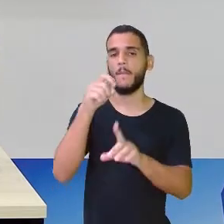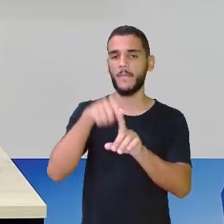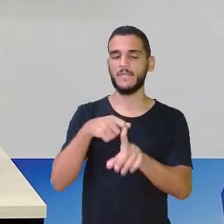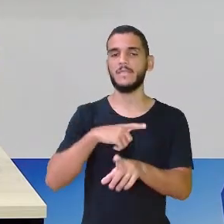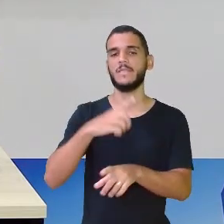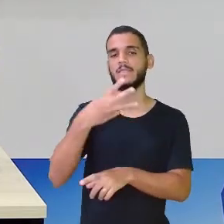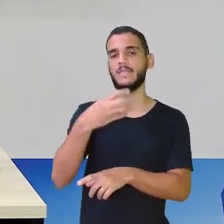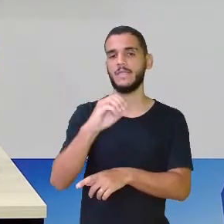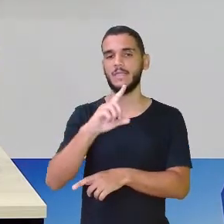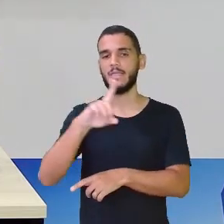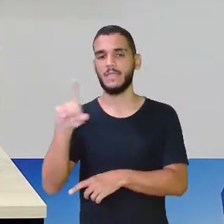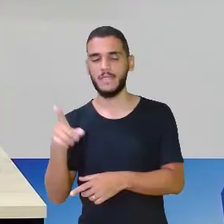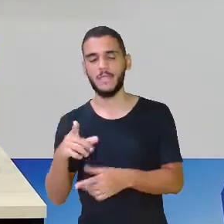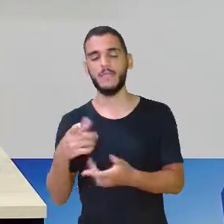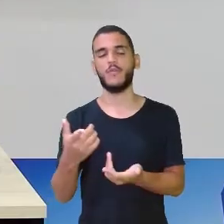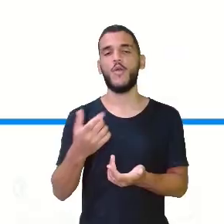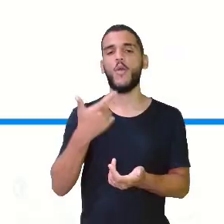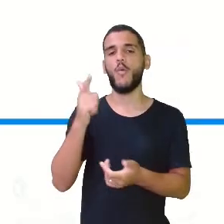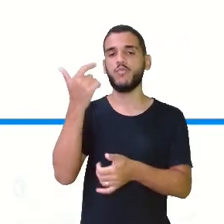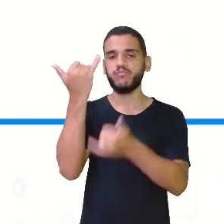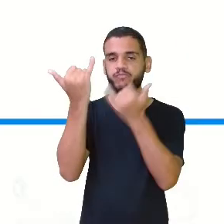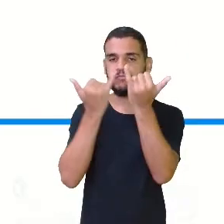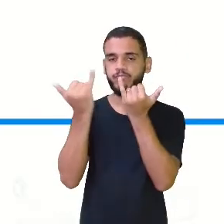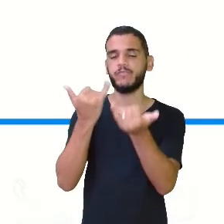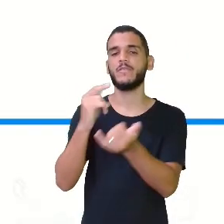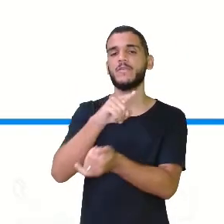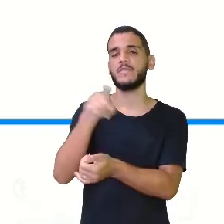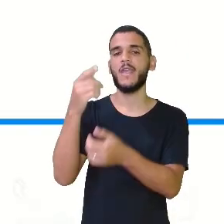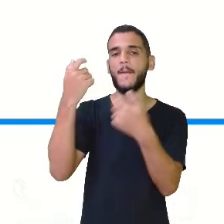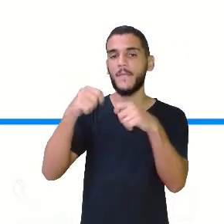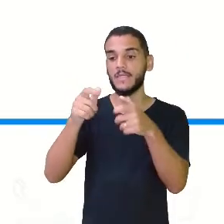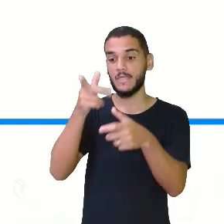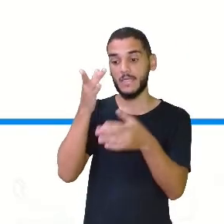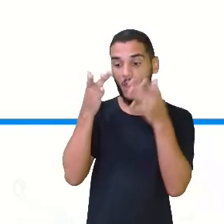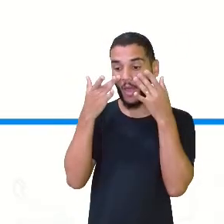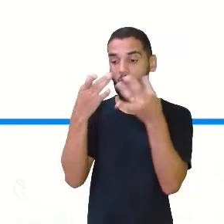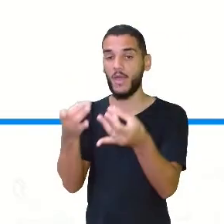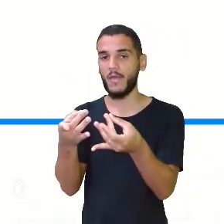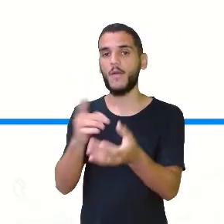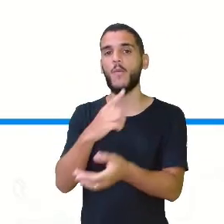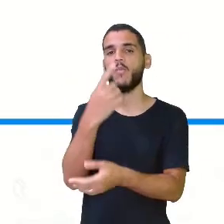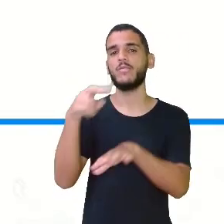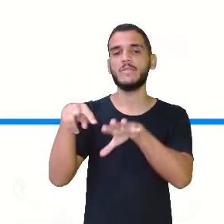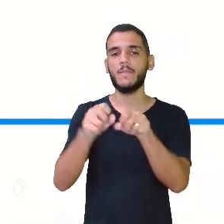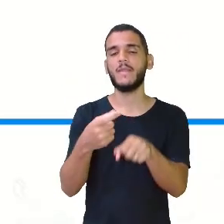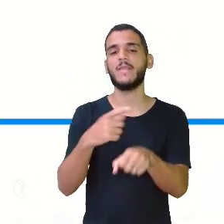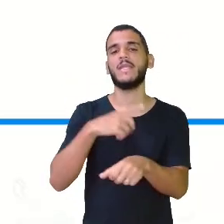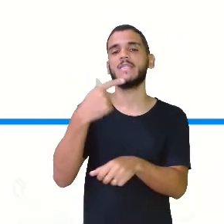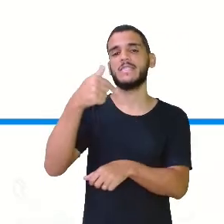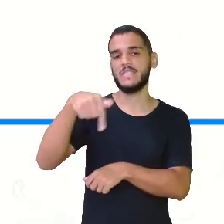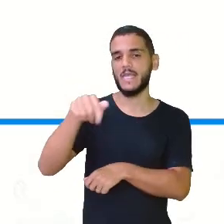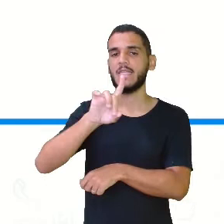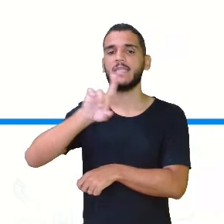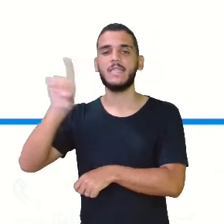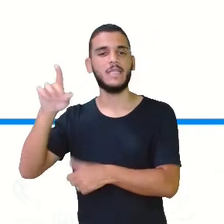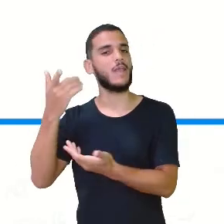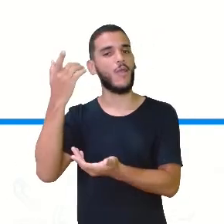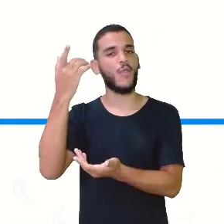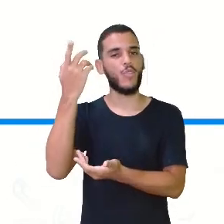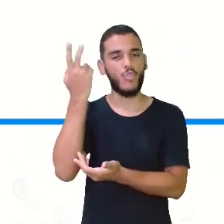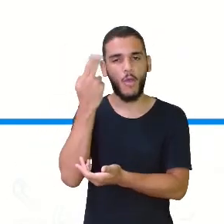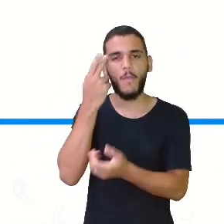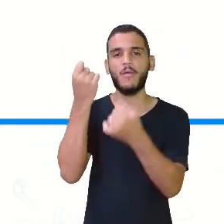30 dias. Outras informações que vocês precisam se ligar. Que uma semana tem 7 dias, como eu já